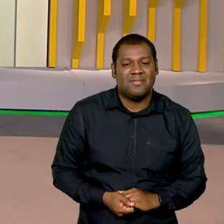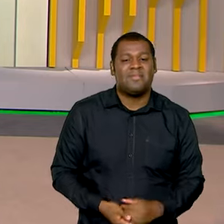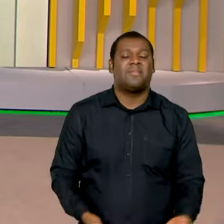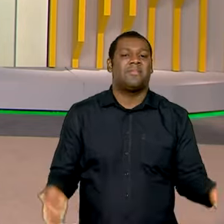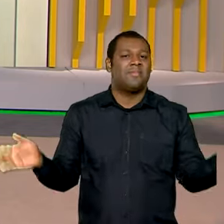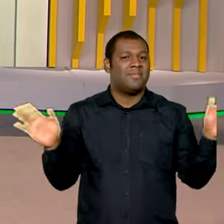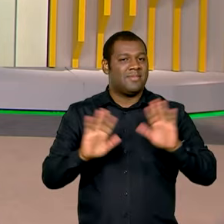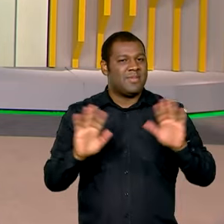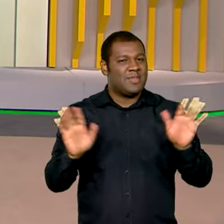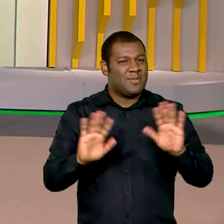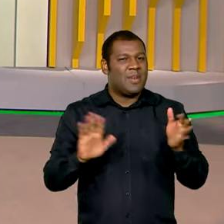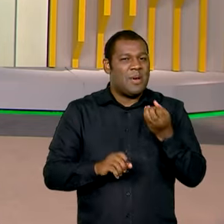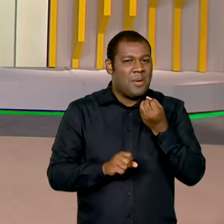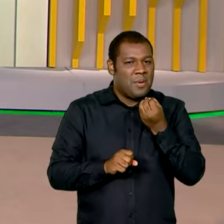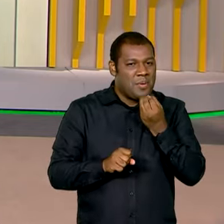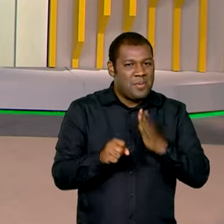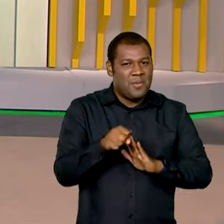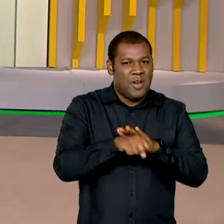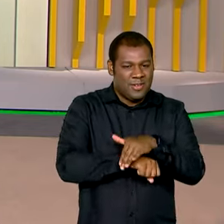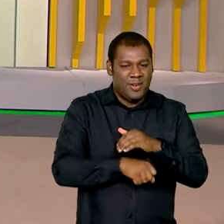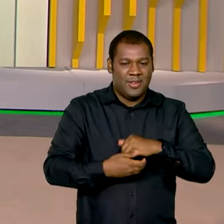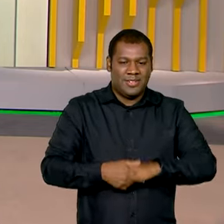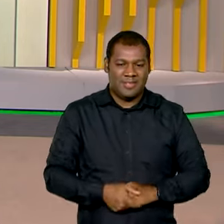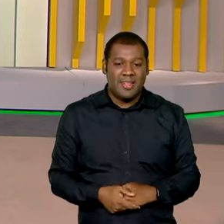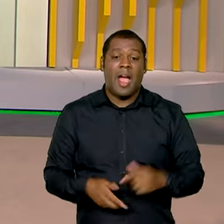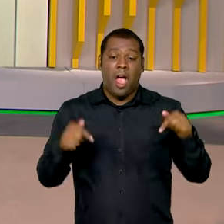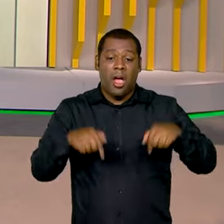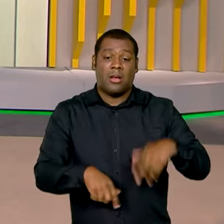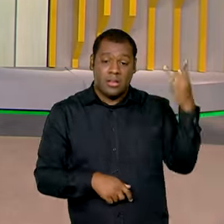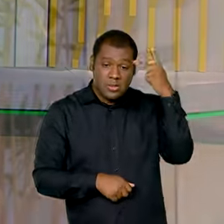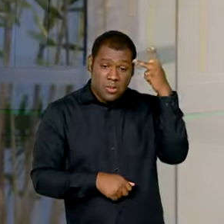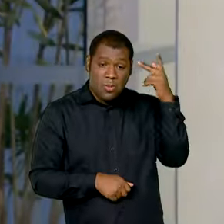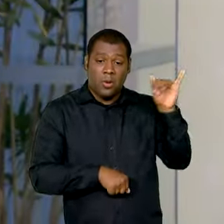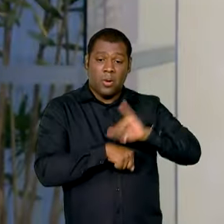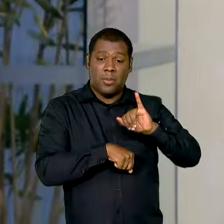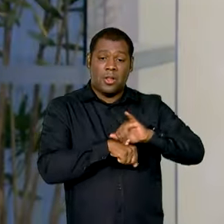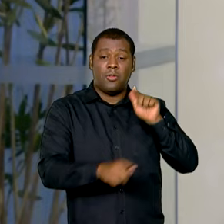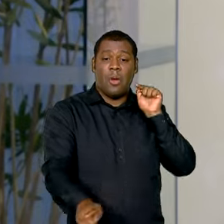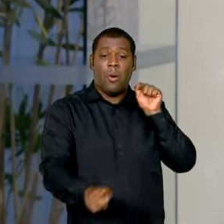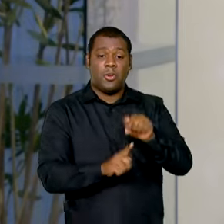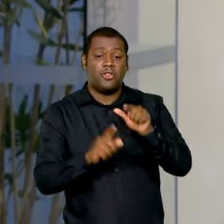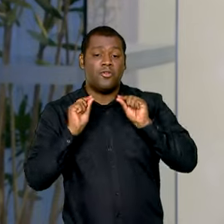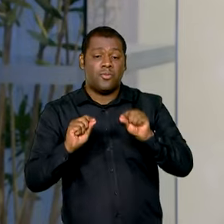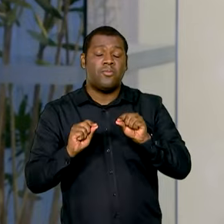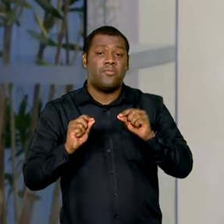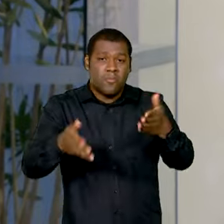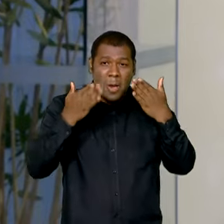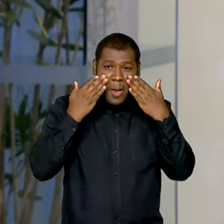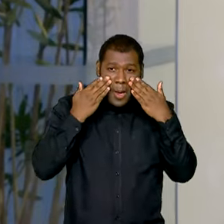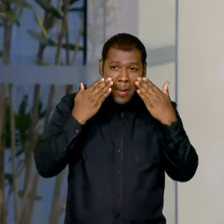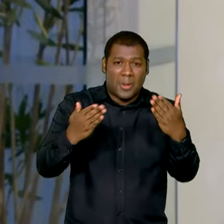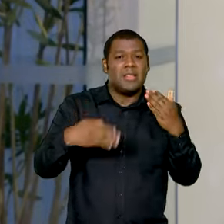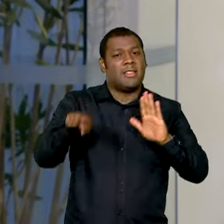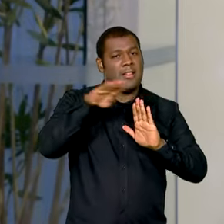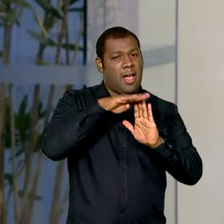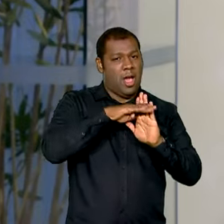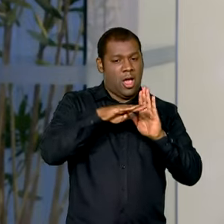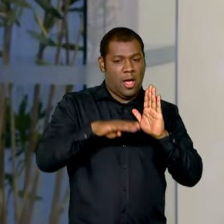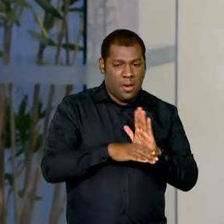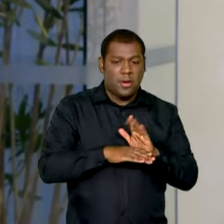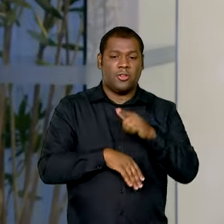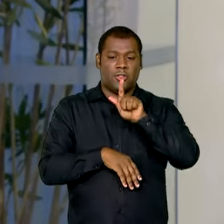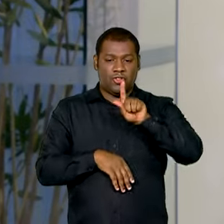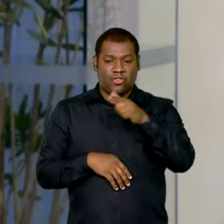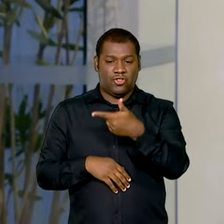Oi, Roberto. Boa noite a você. Boa noite a você que está com a gente. Pois é, aqui em São Paulo, o objetivo do encontro foi apresentar a agenda brasileira no